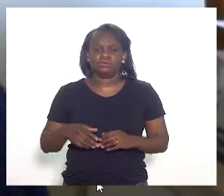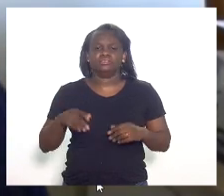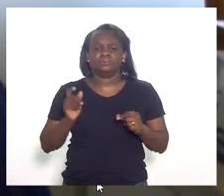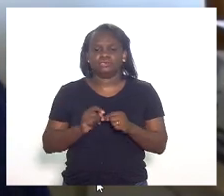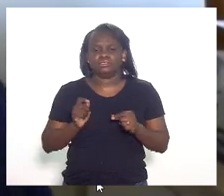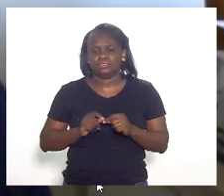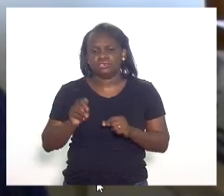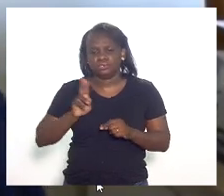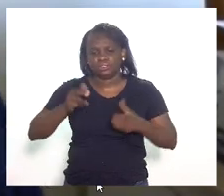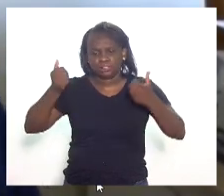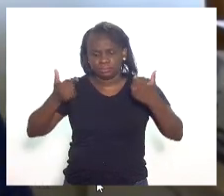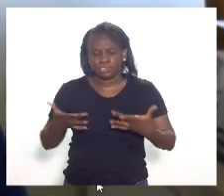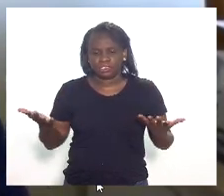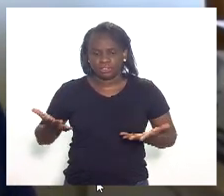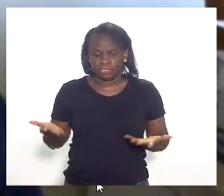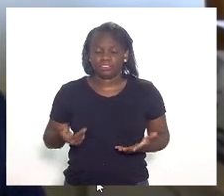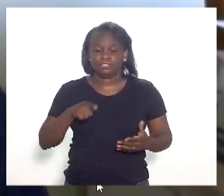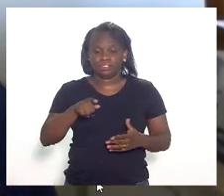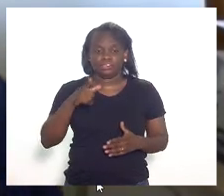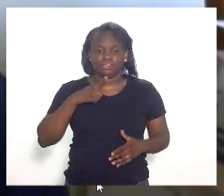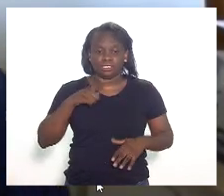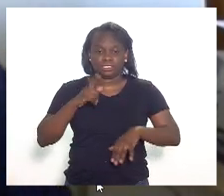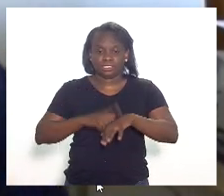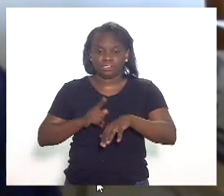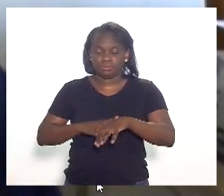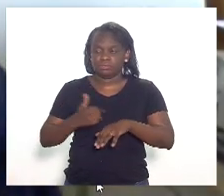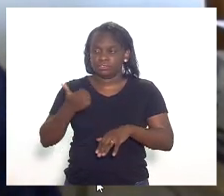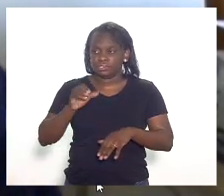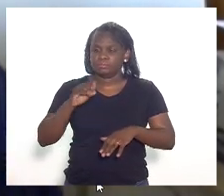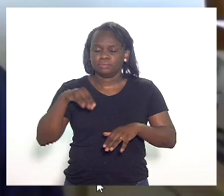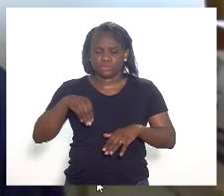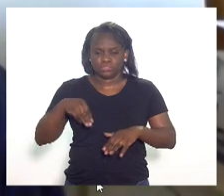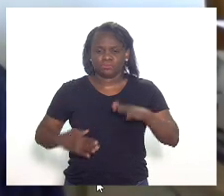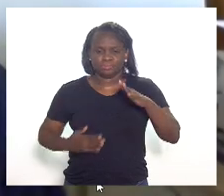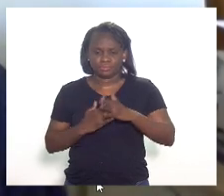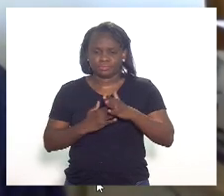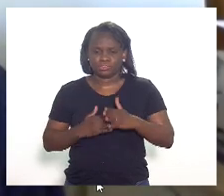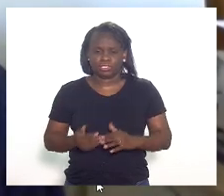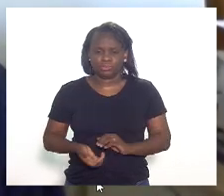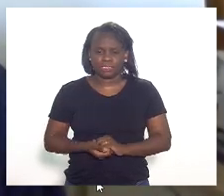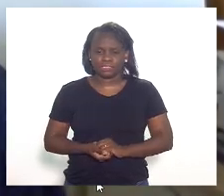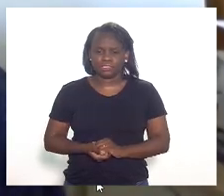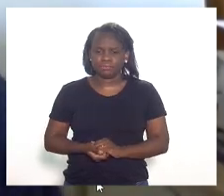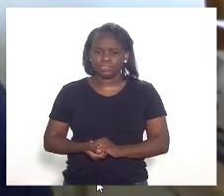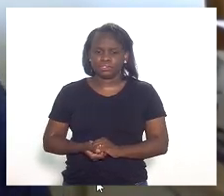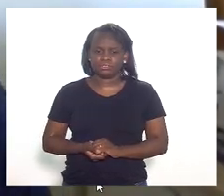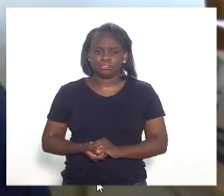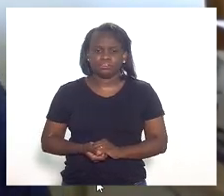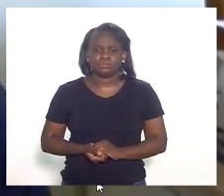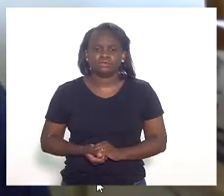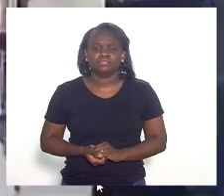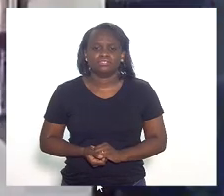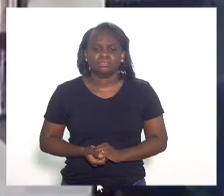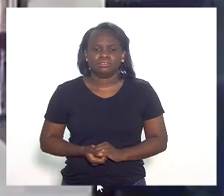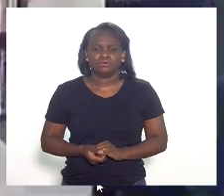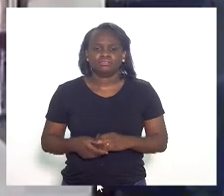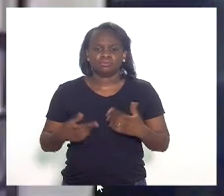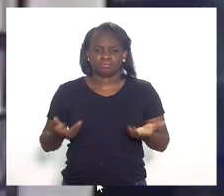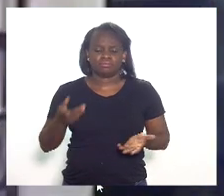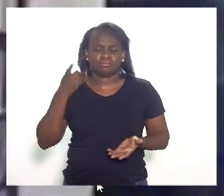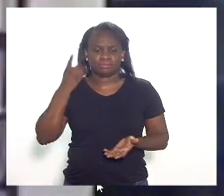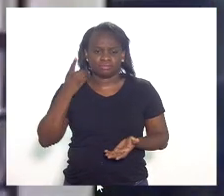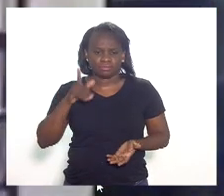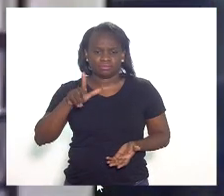fazer uso da palavra. V. Exª tem 10 minutos. Nobre deputado Luiz Paulo